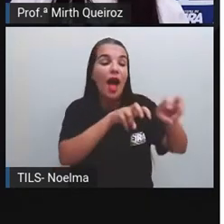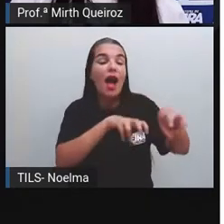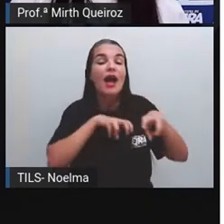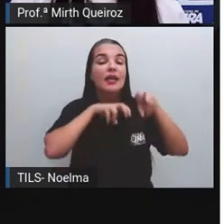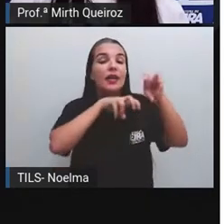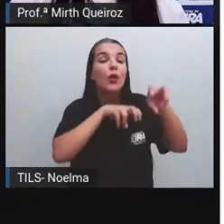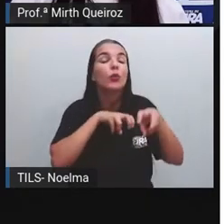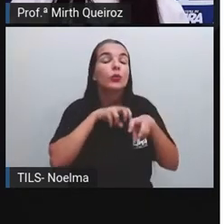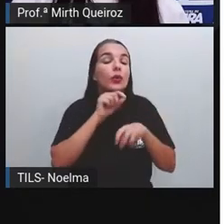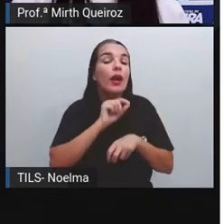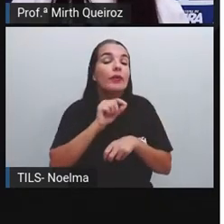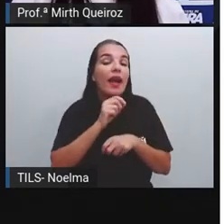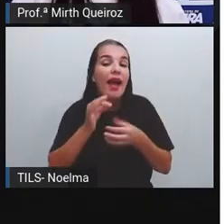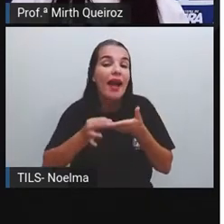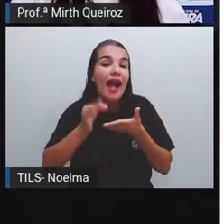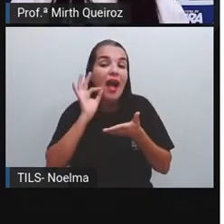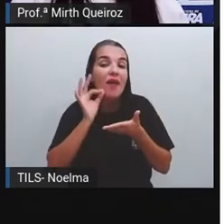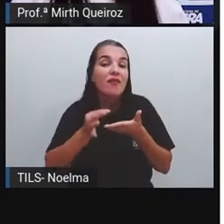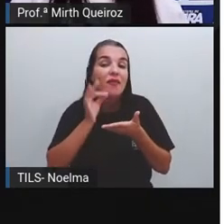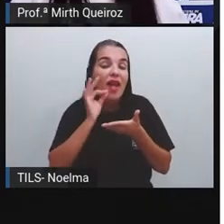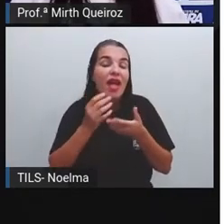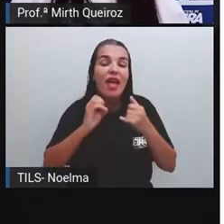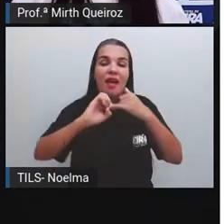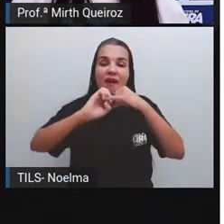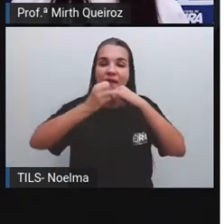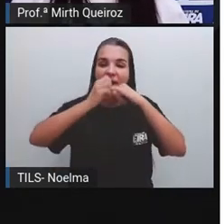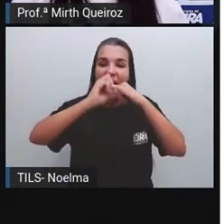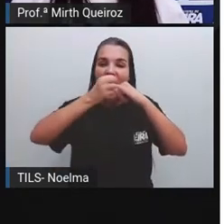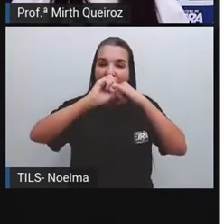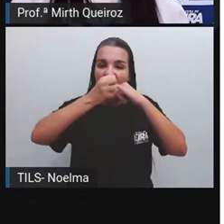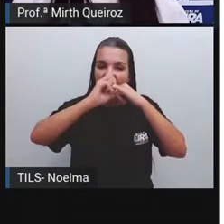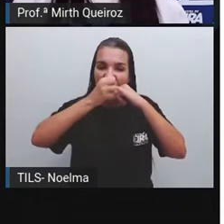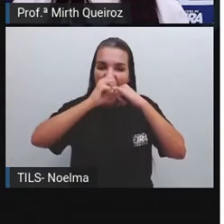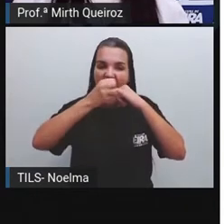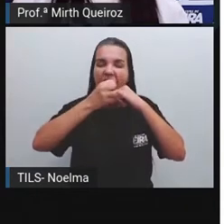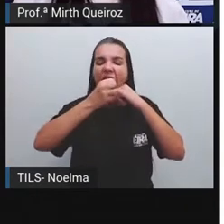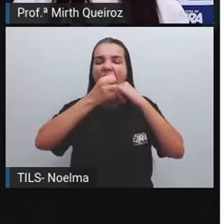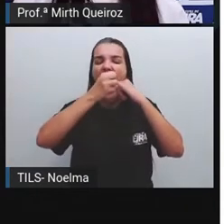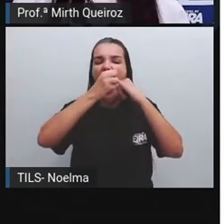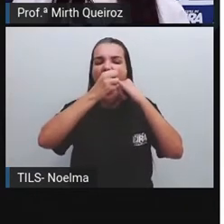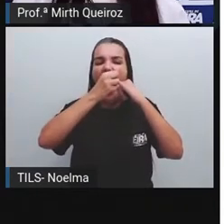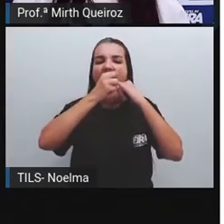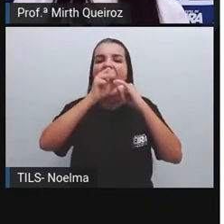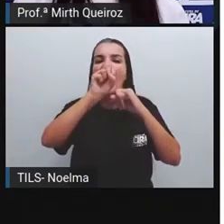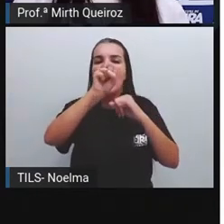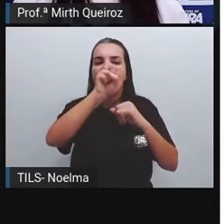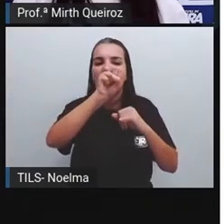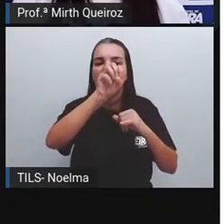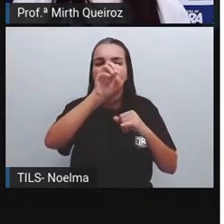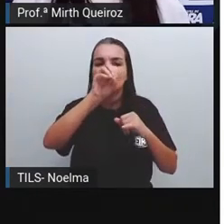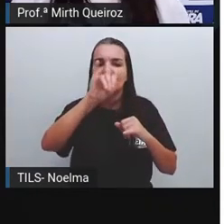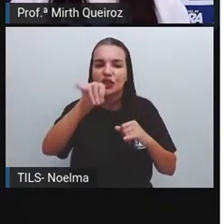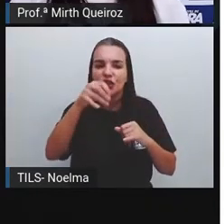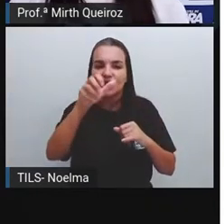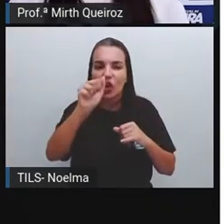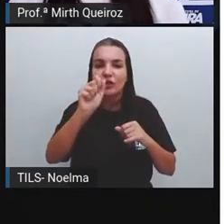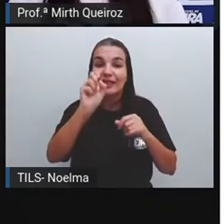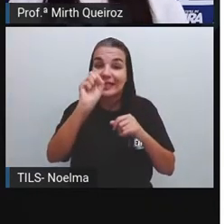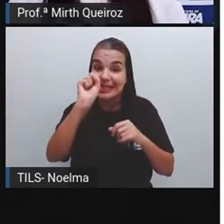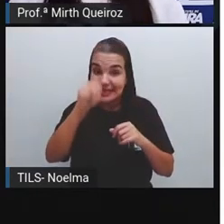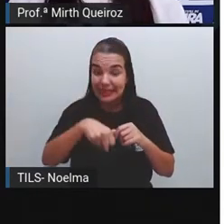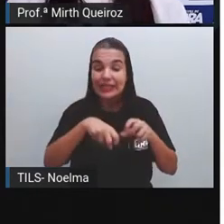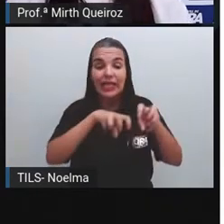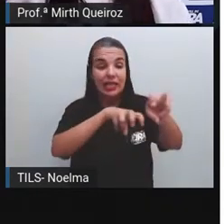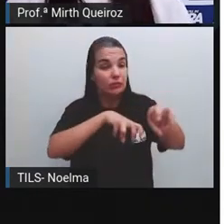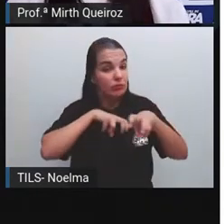uma plantação ali de café, de feijão, de soja. Aí seria elementos culturais. Aqueles que